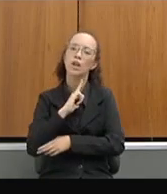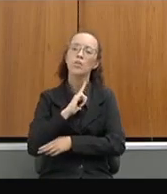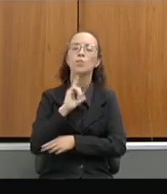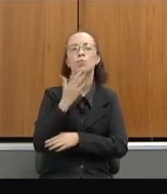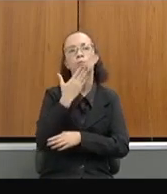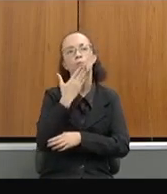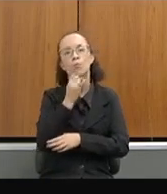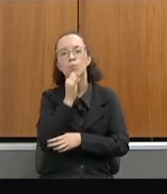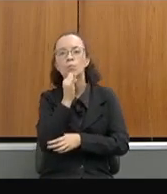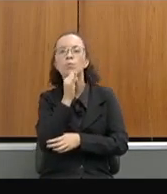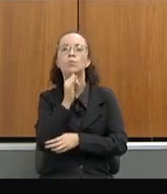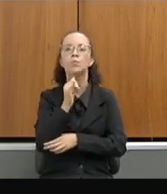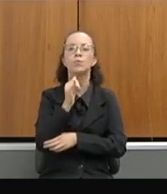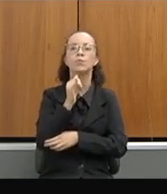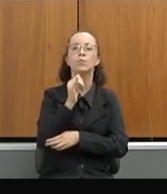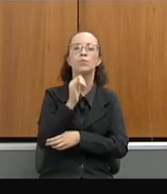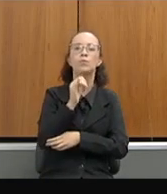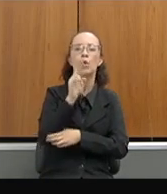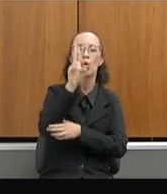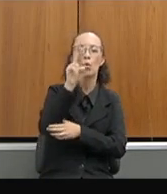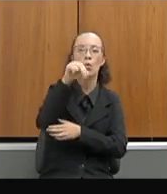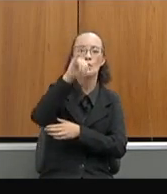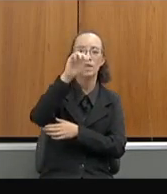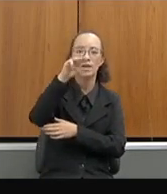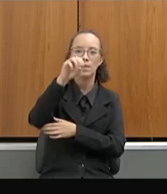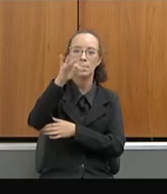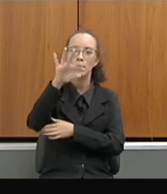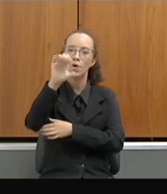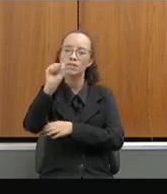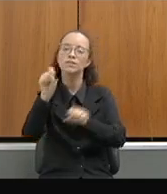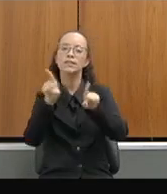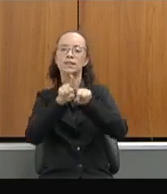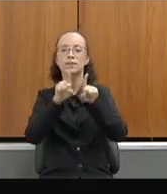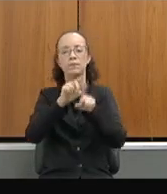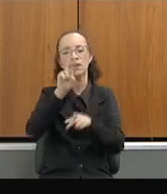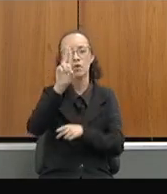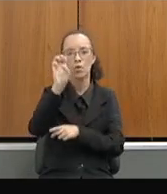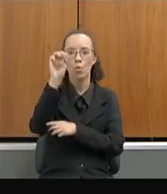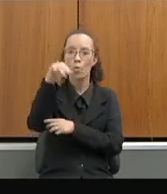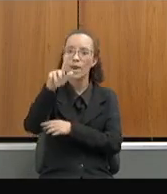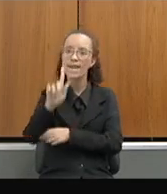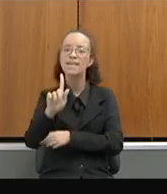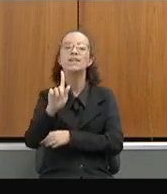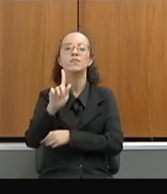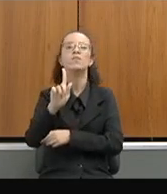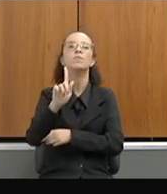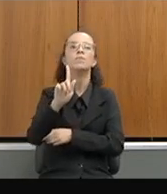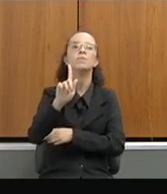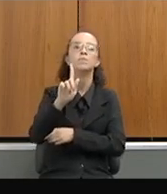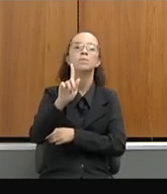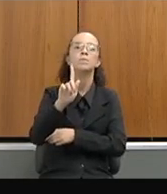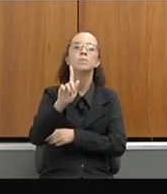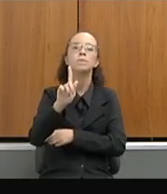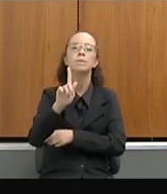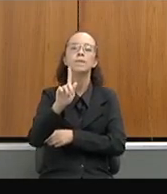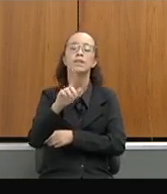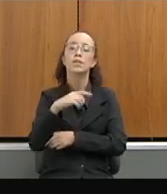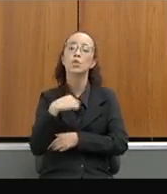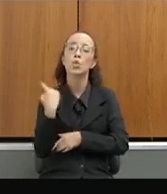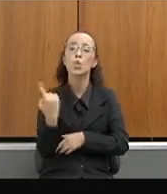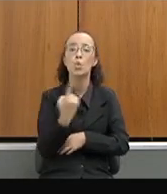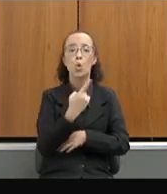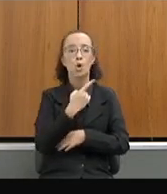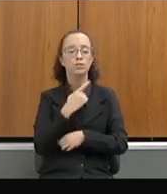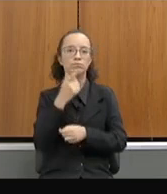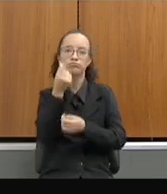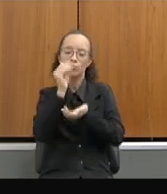são Unimotes e UENG, nós temos 8.680 vagas, 88 vagas. Estamos fazendo um investimento